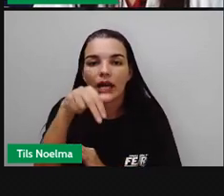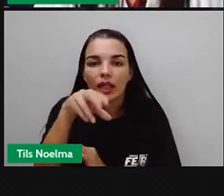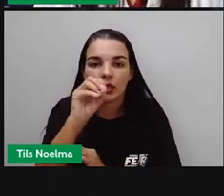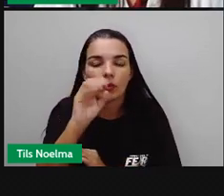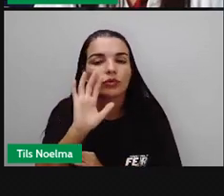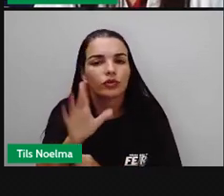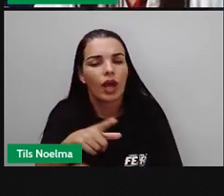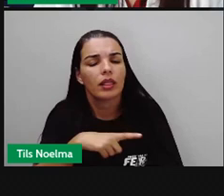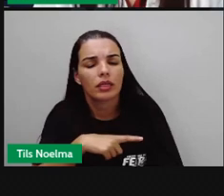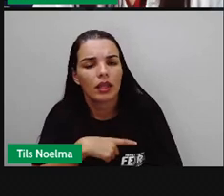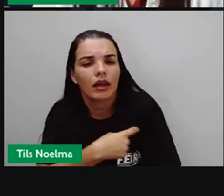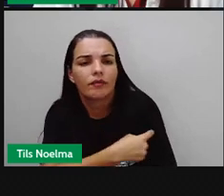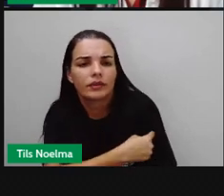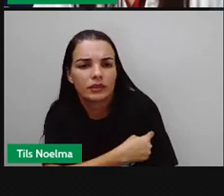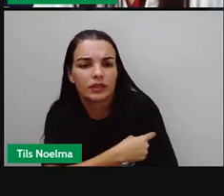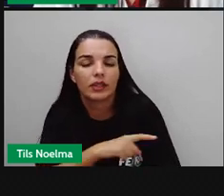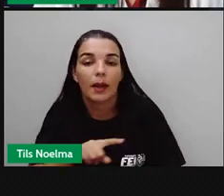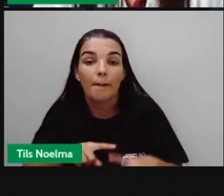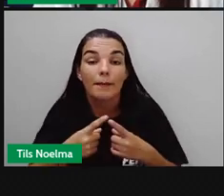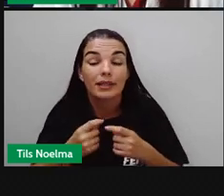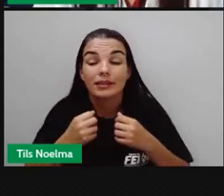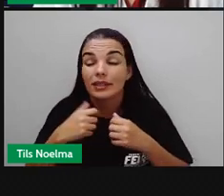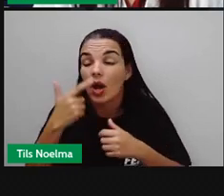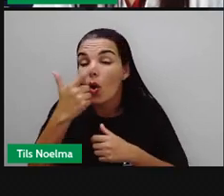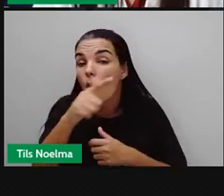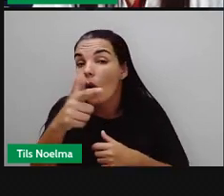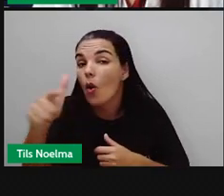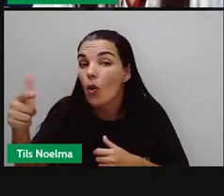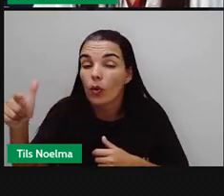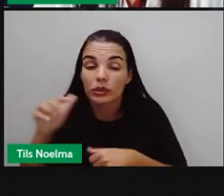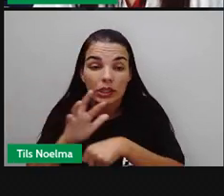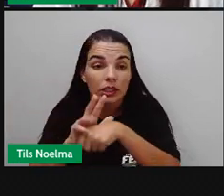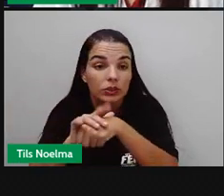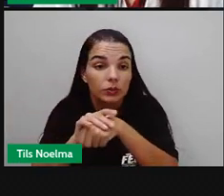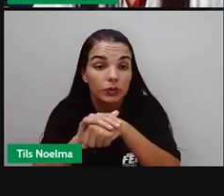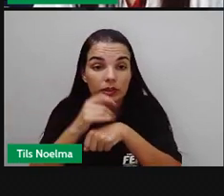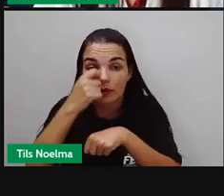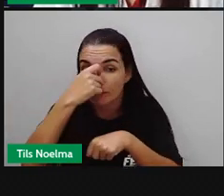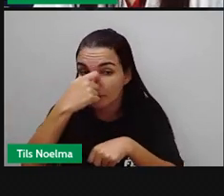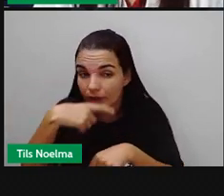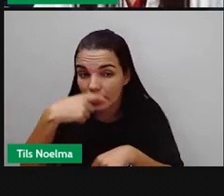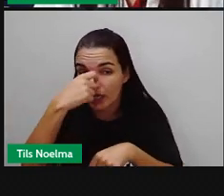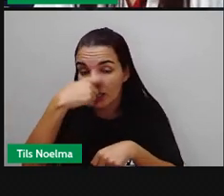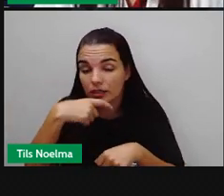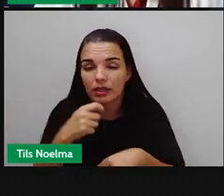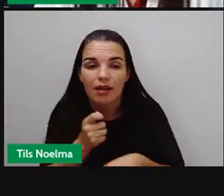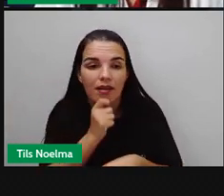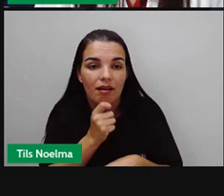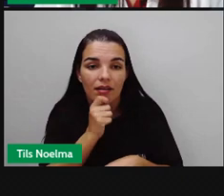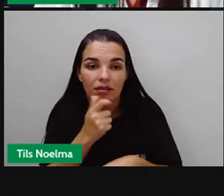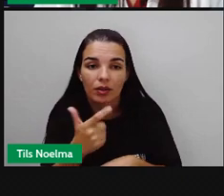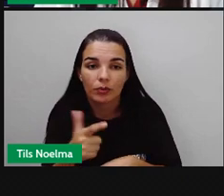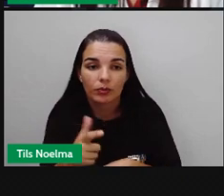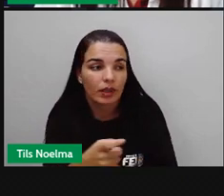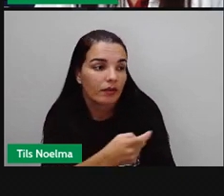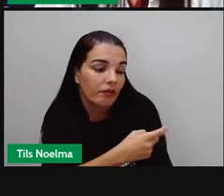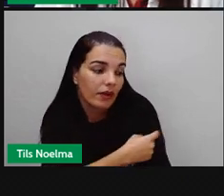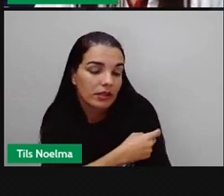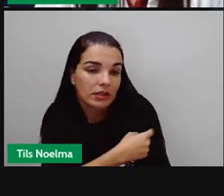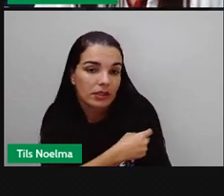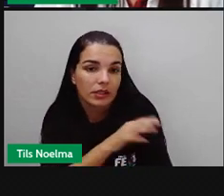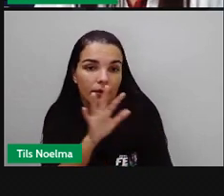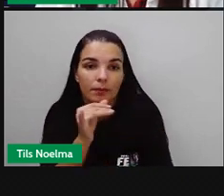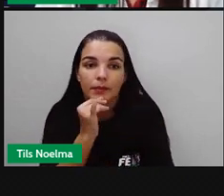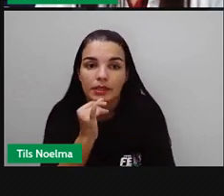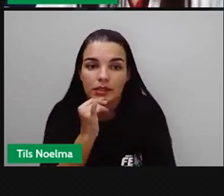já temos uma vacina. Mas a maioria das doenças virais, elas ainda não apresentam vacina. Por exemplo, nós não